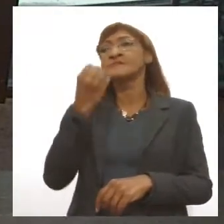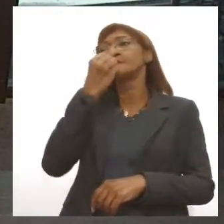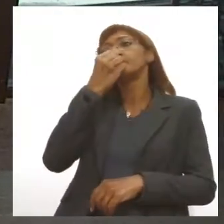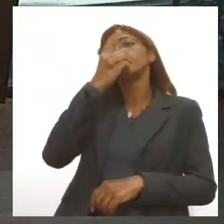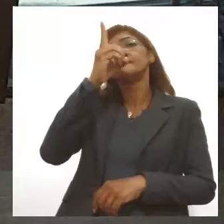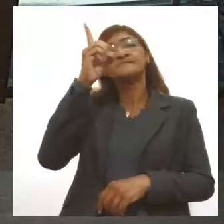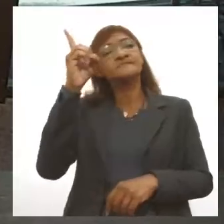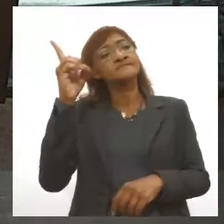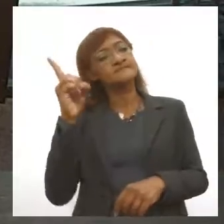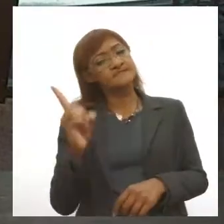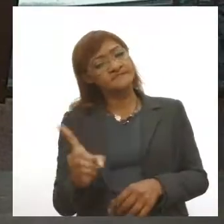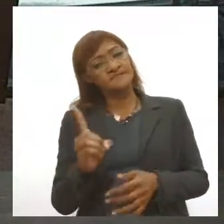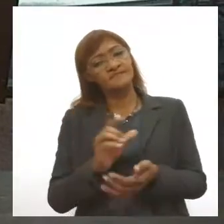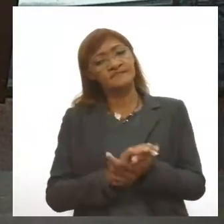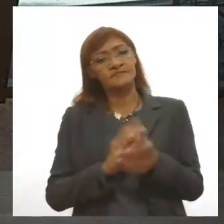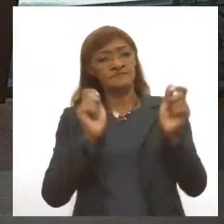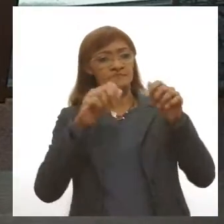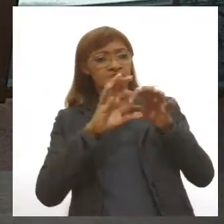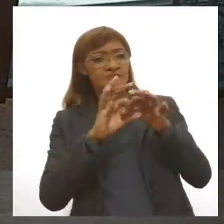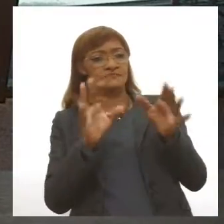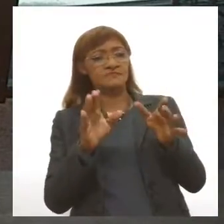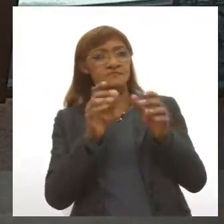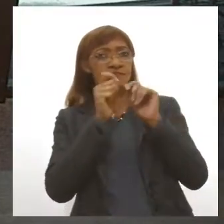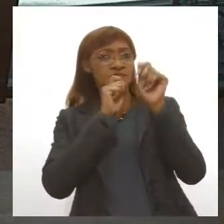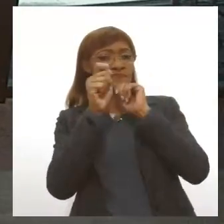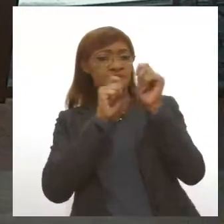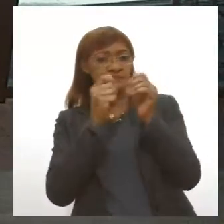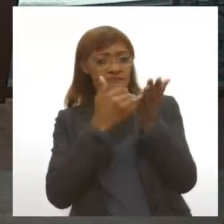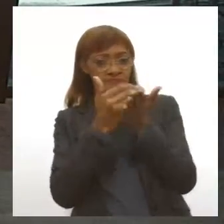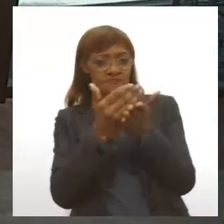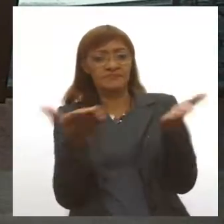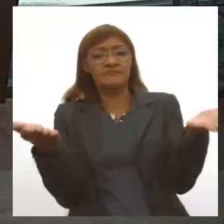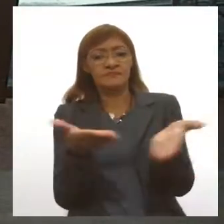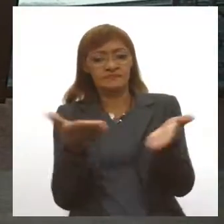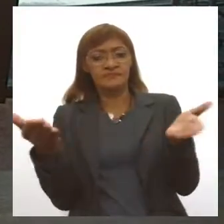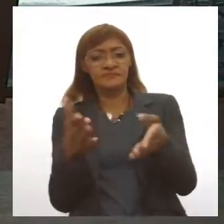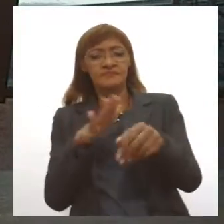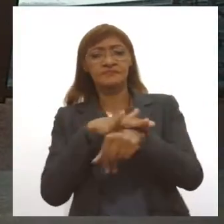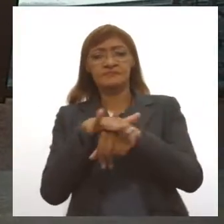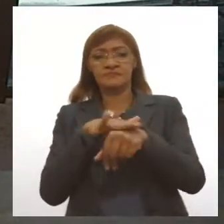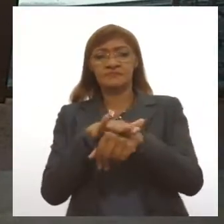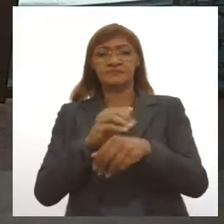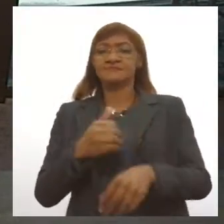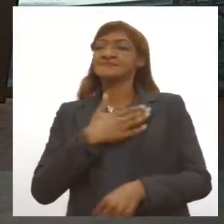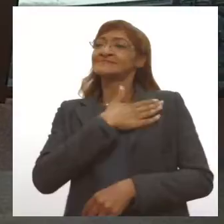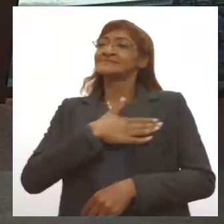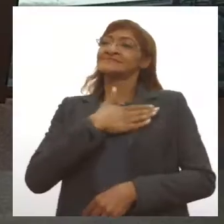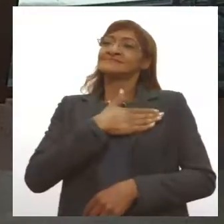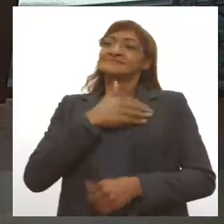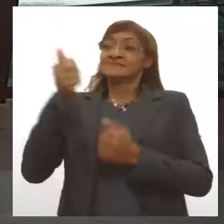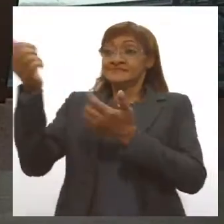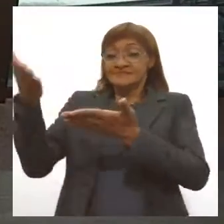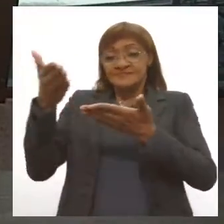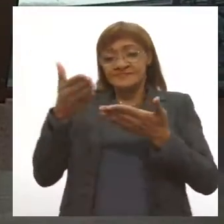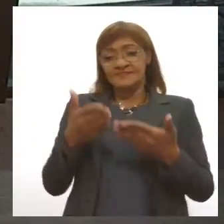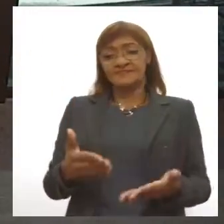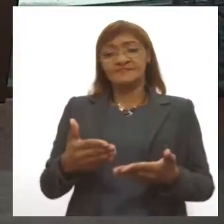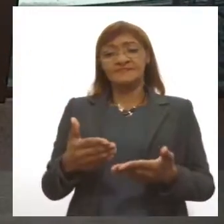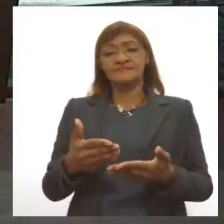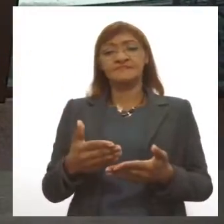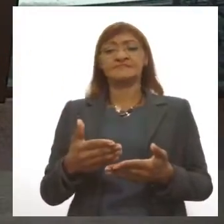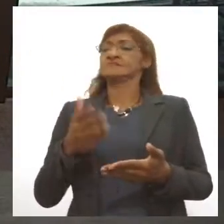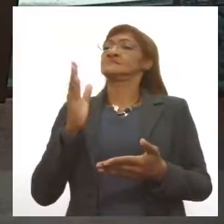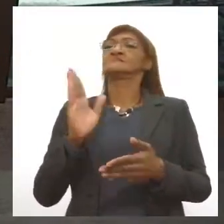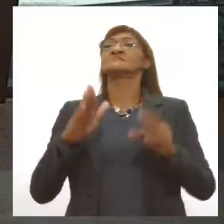possa habilitar o áudio da nossa entrevista agora para que a gente possa conversar. uma satisfação recebê-lo justamente para falar sobre esse assunto